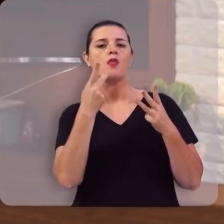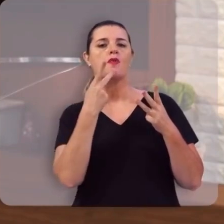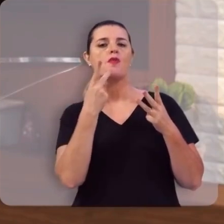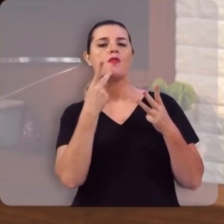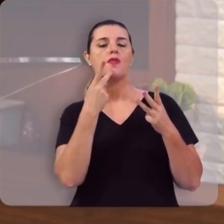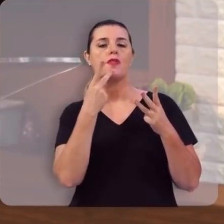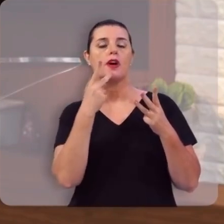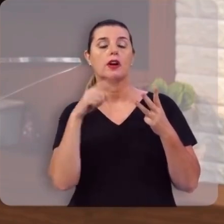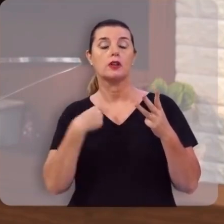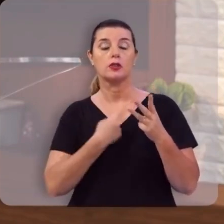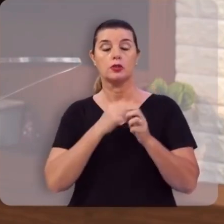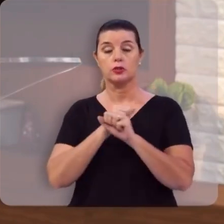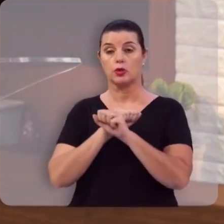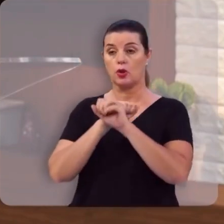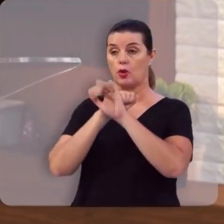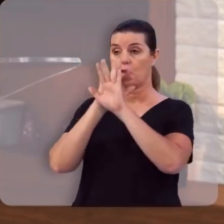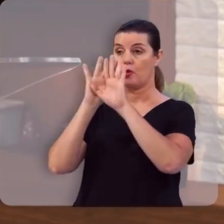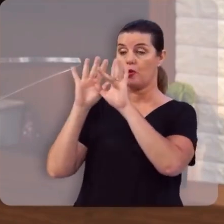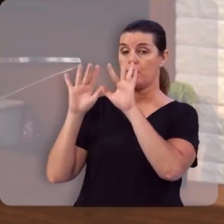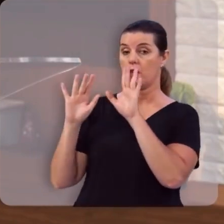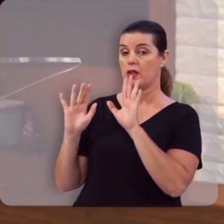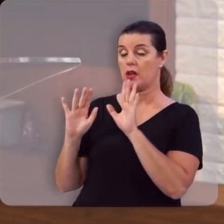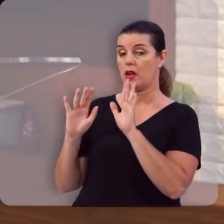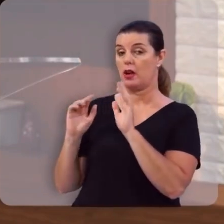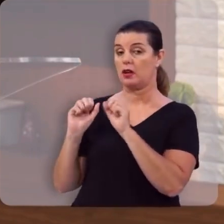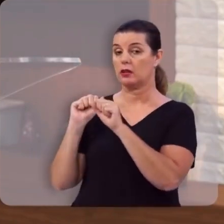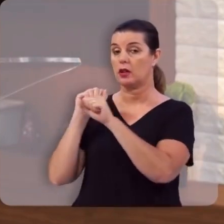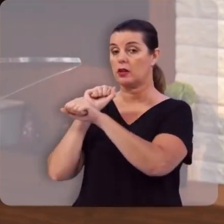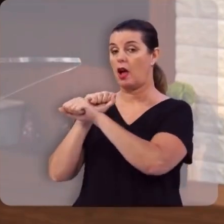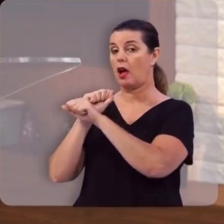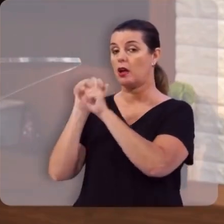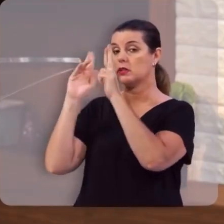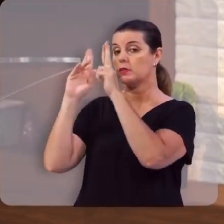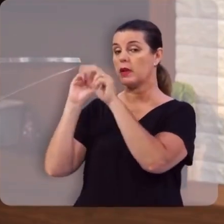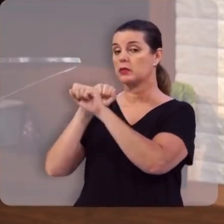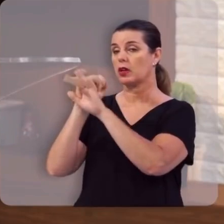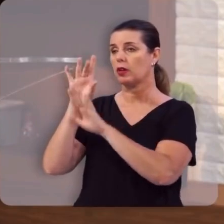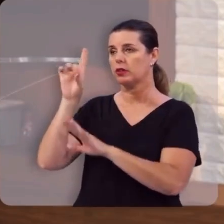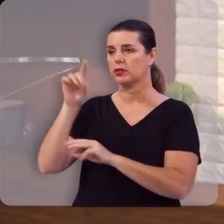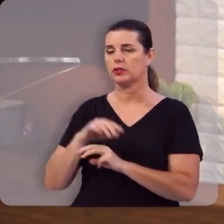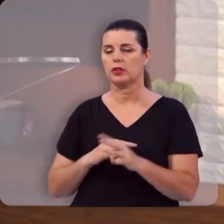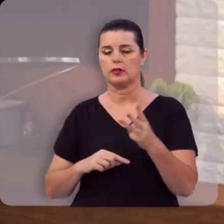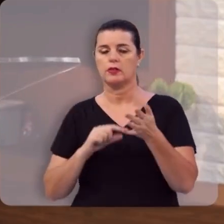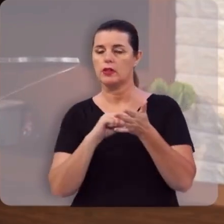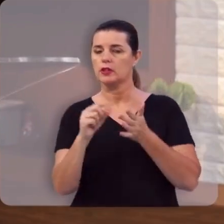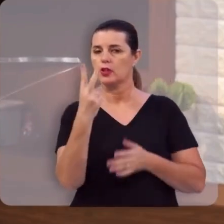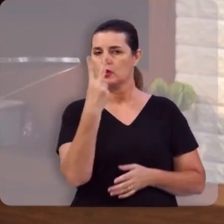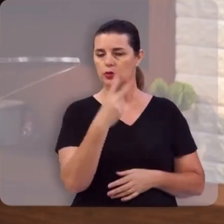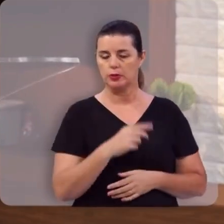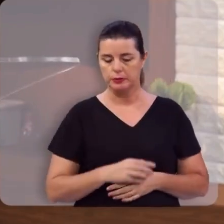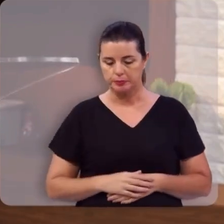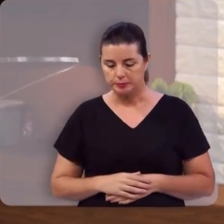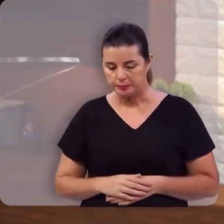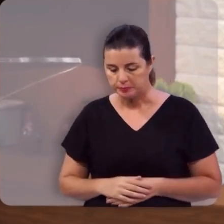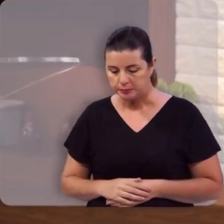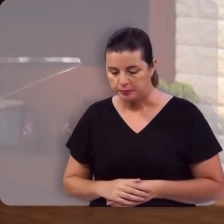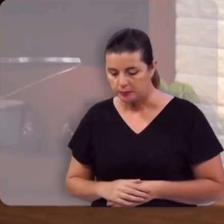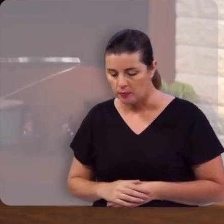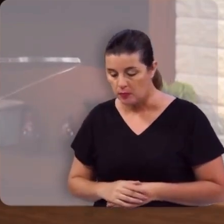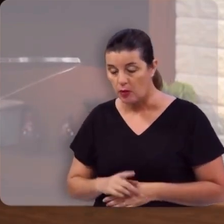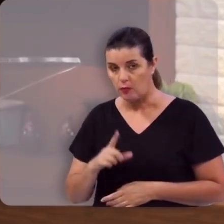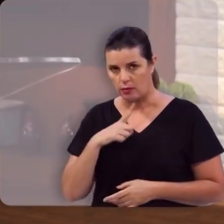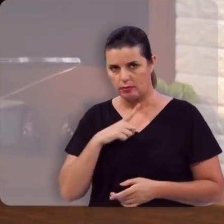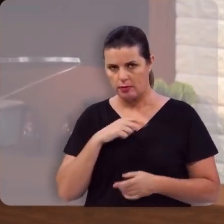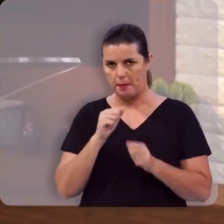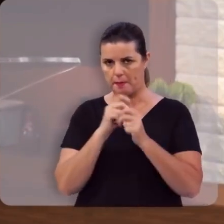assim, e nos gloriamos-nos na esperança da glória de Deus. Versículo 2, na parte final. Então,